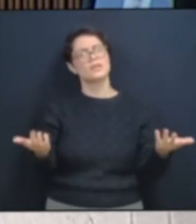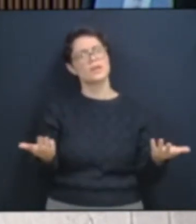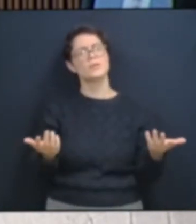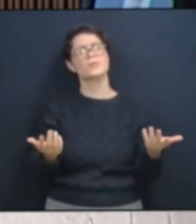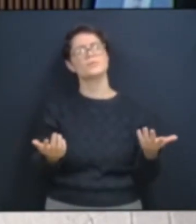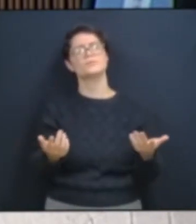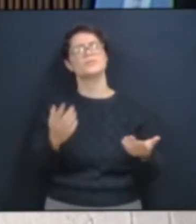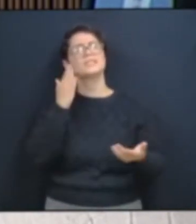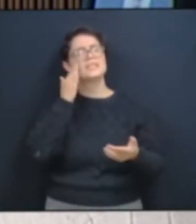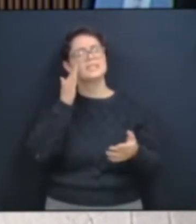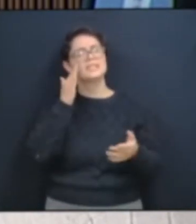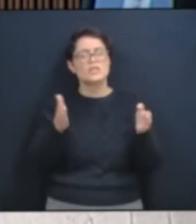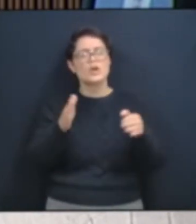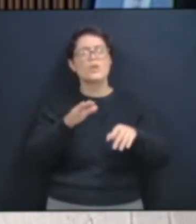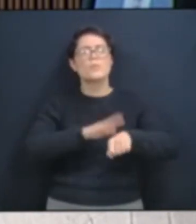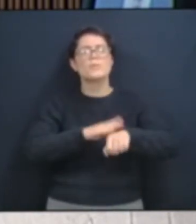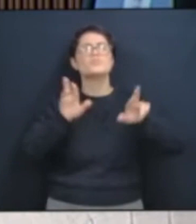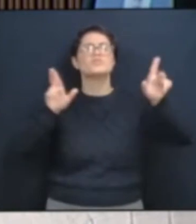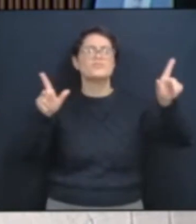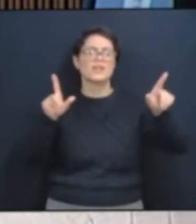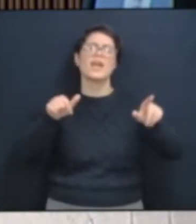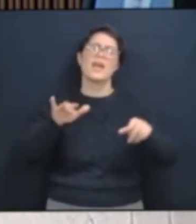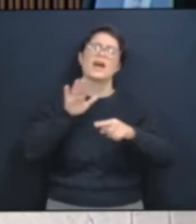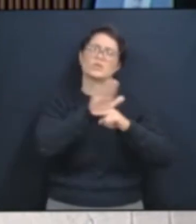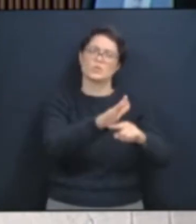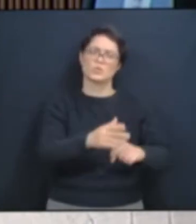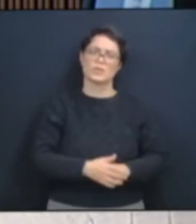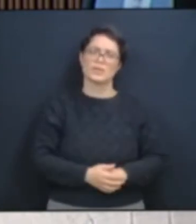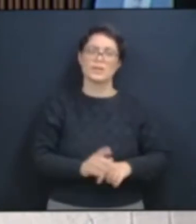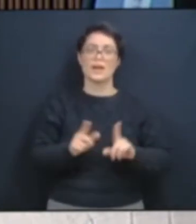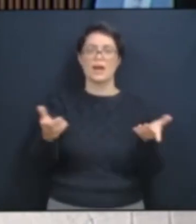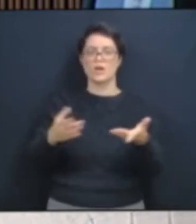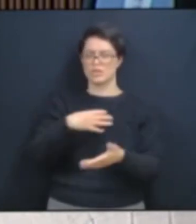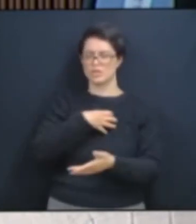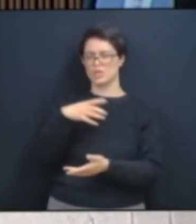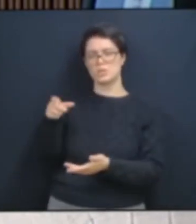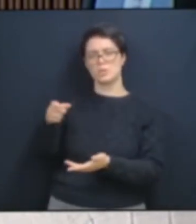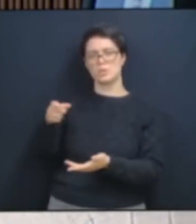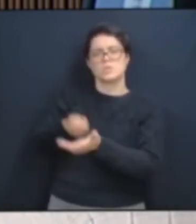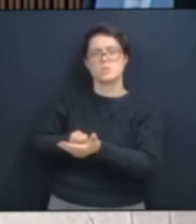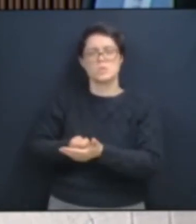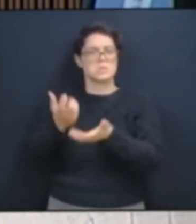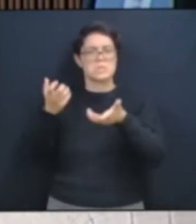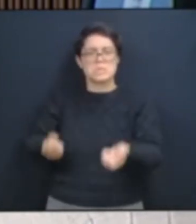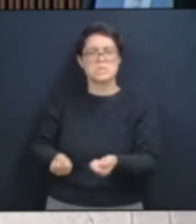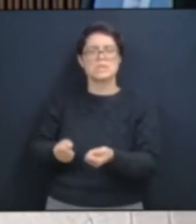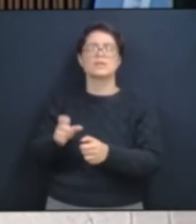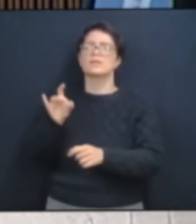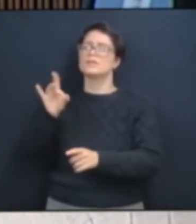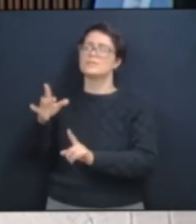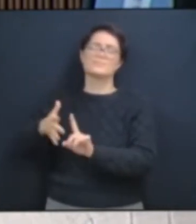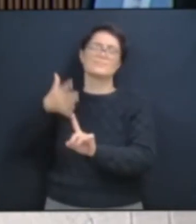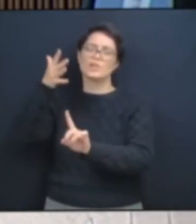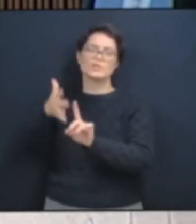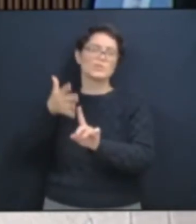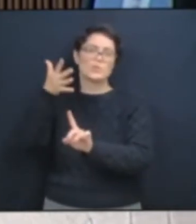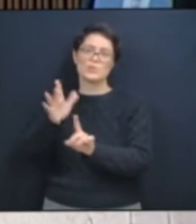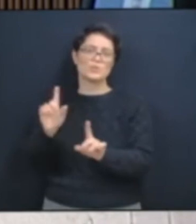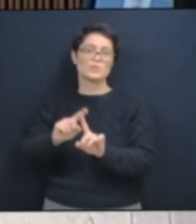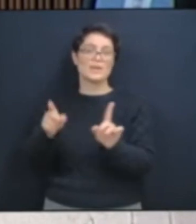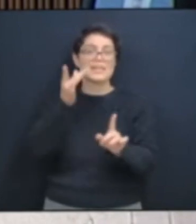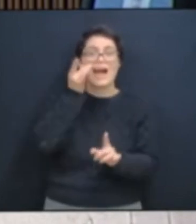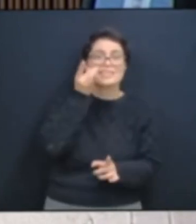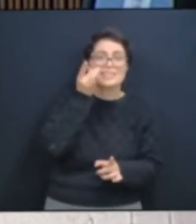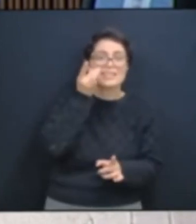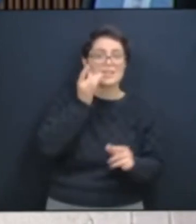esse tipo de inconformismo, de intolerância, vai ficar só no discurso. Na ação, o Brasil é outro. É um